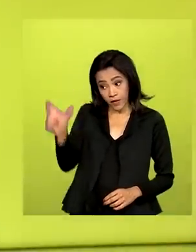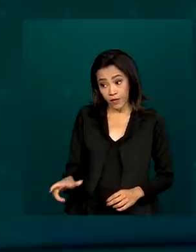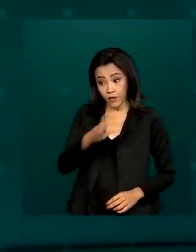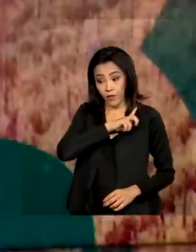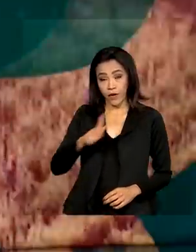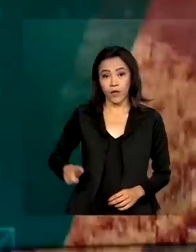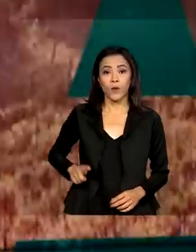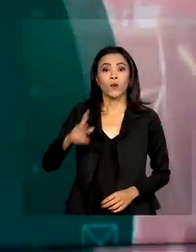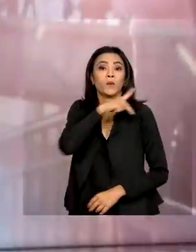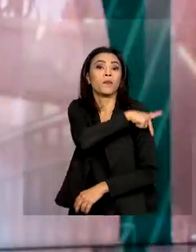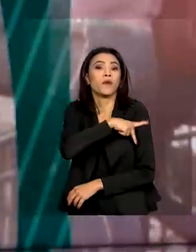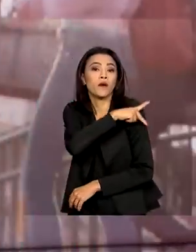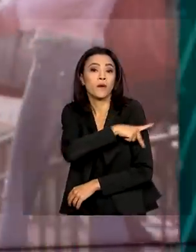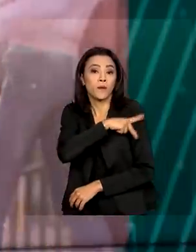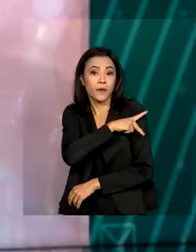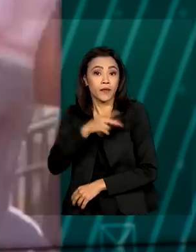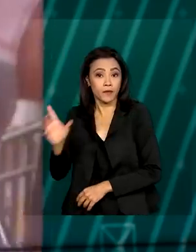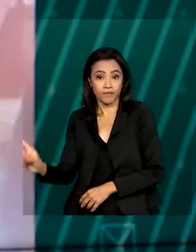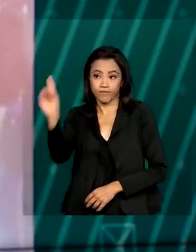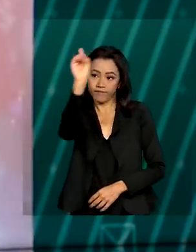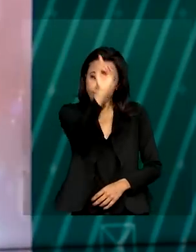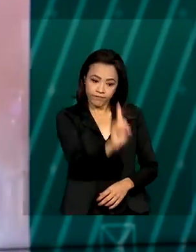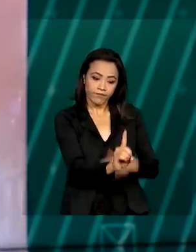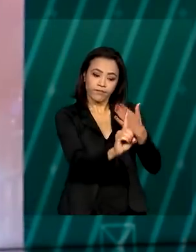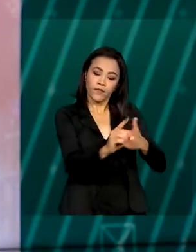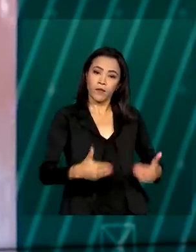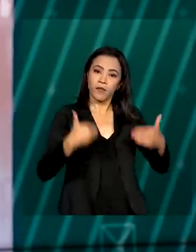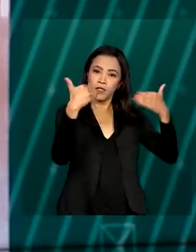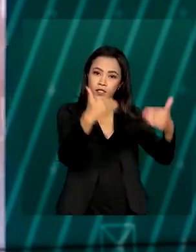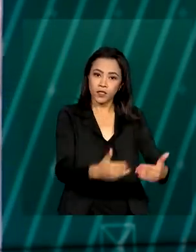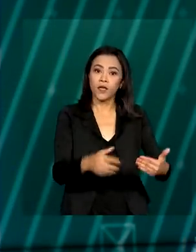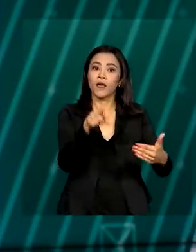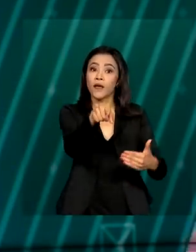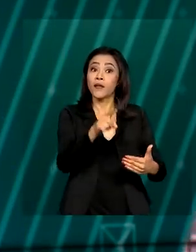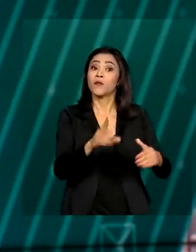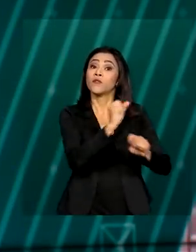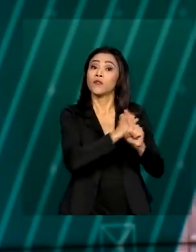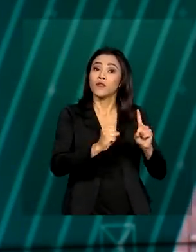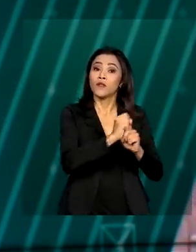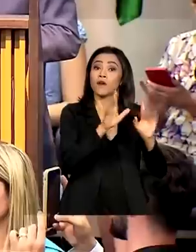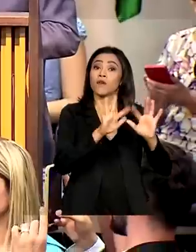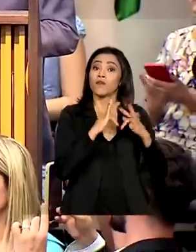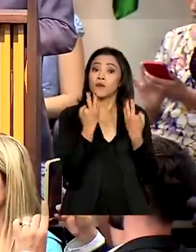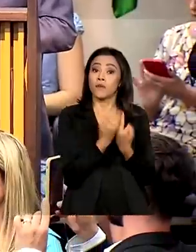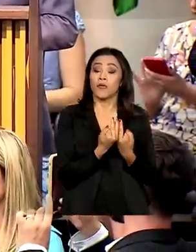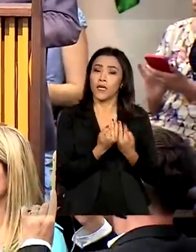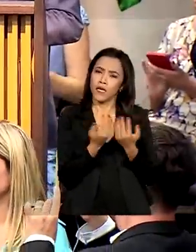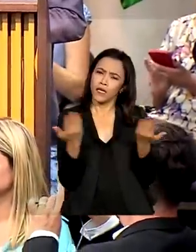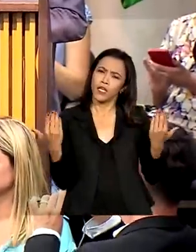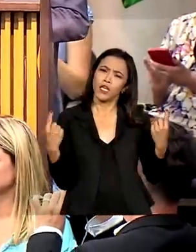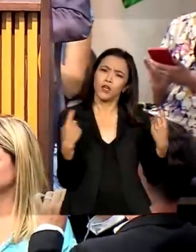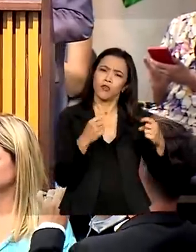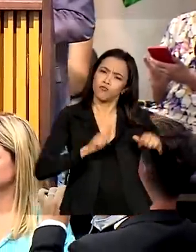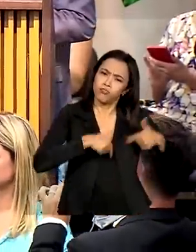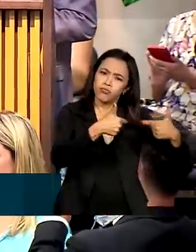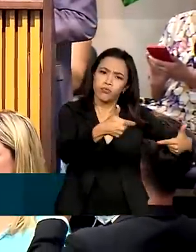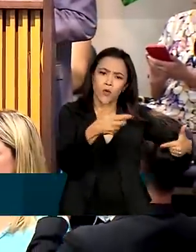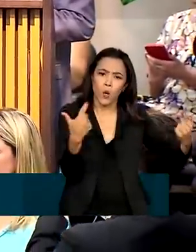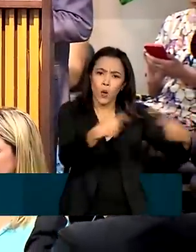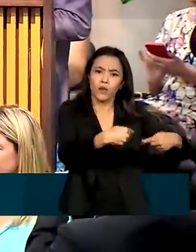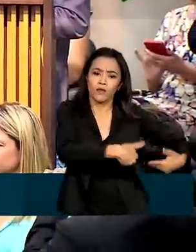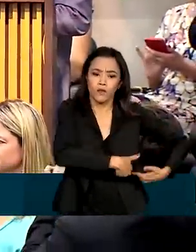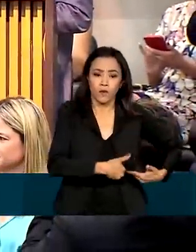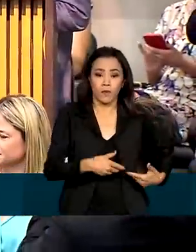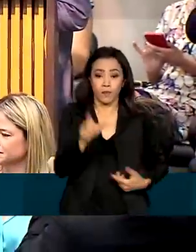Dias, assumiu o Ministério do Desenvolvimento Social, Família e Combate à Fome. Responsável por programas de